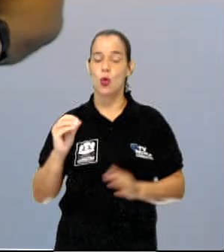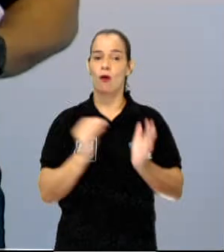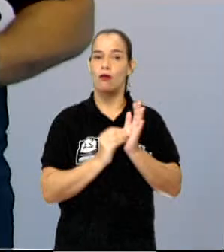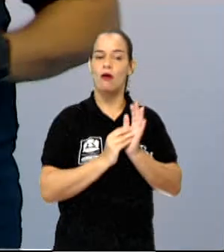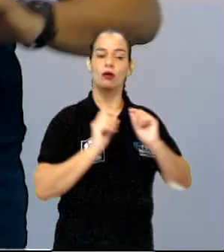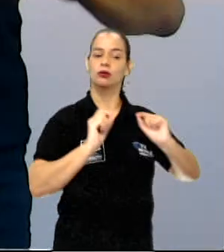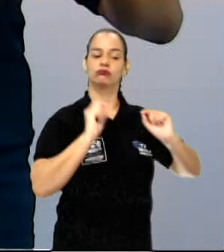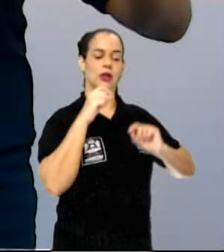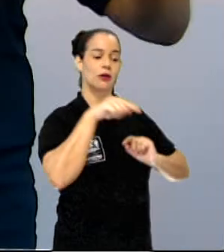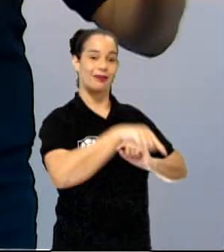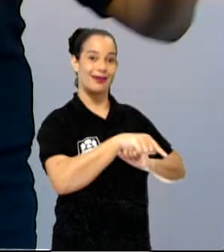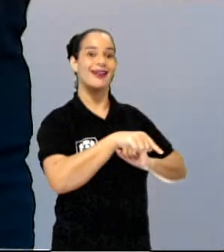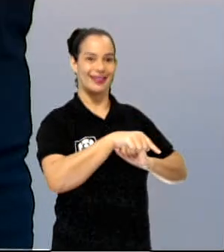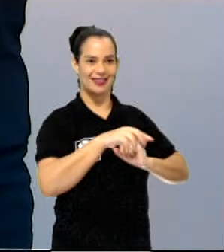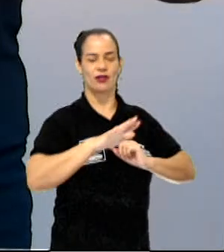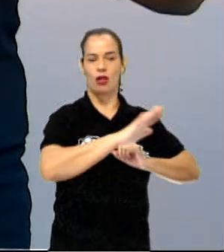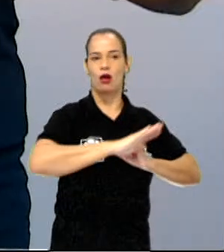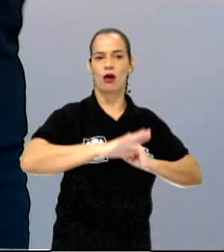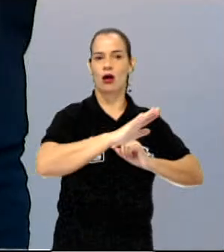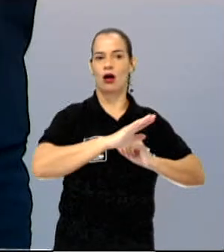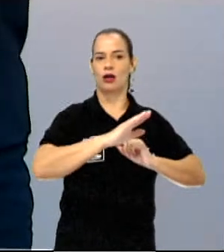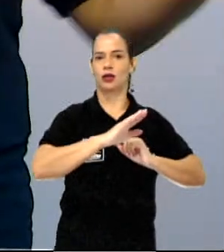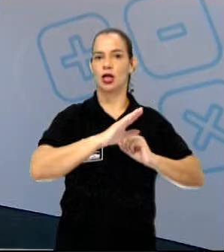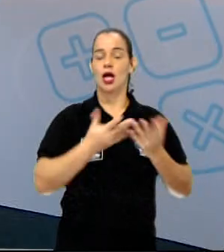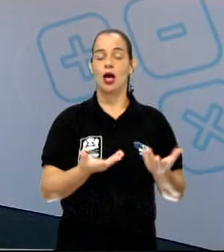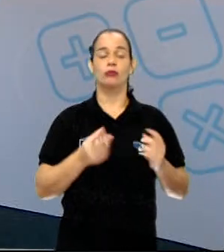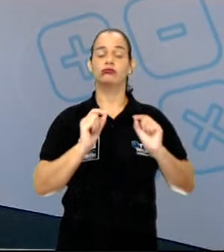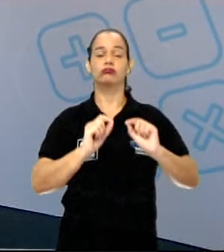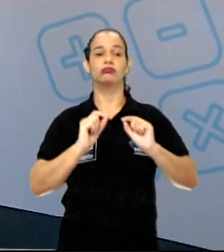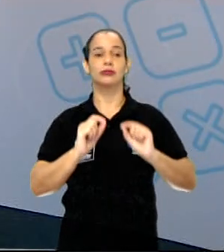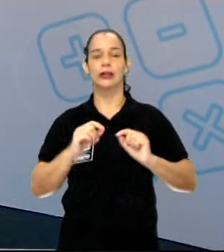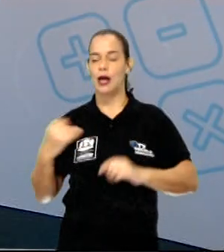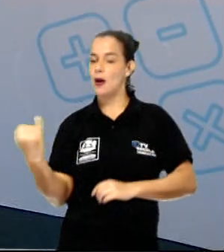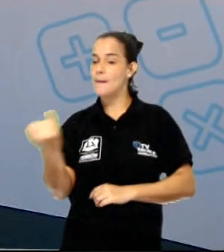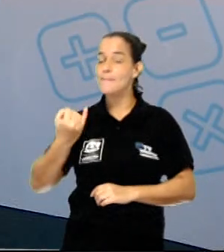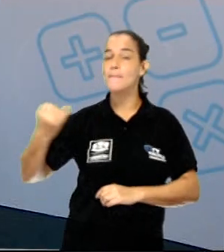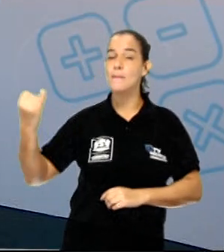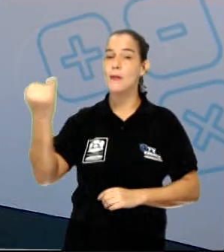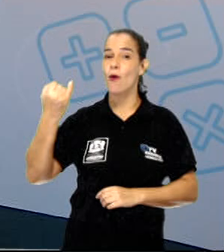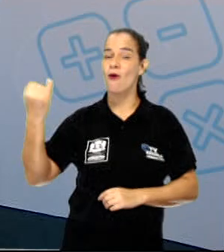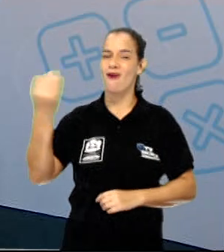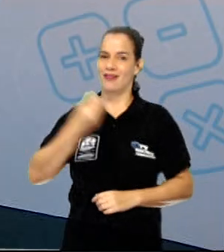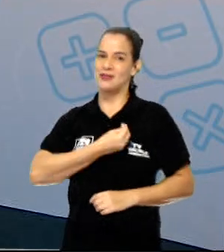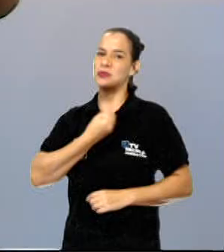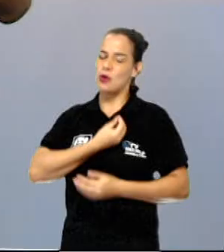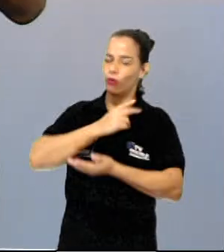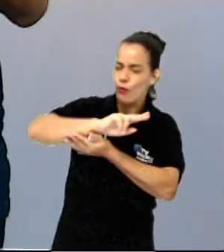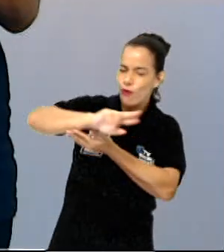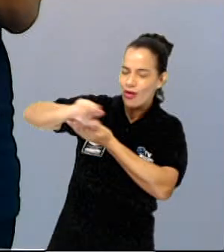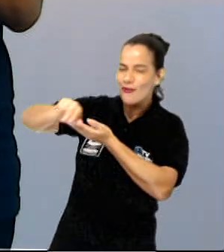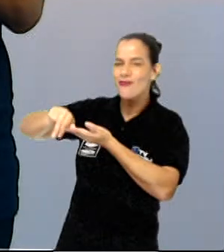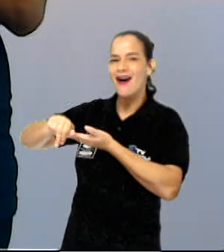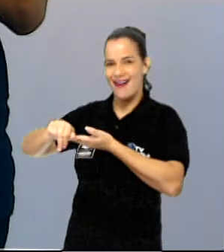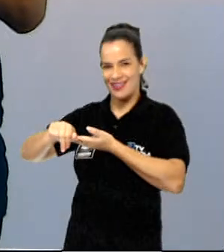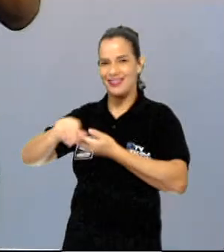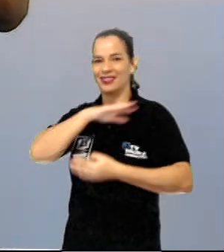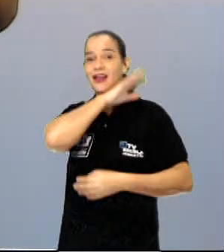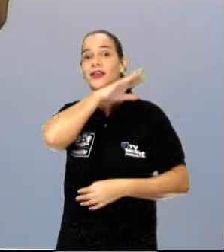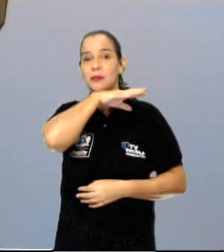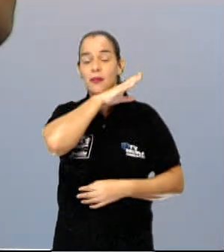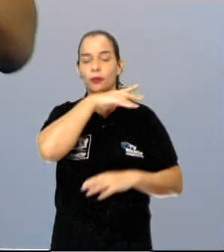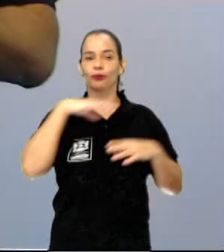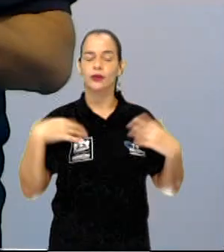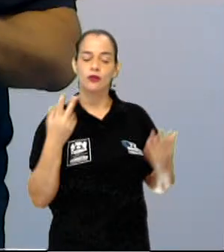Pantanal era a reserva da biosfera mundial. Mas veja que interessante, se você pega a localização ali do